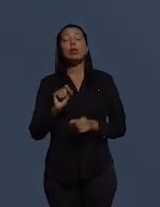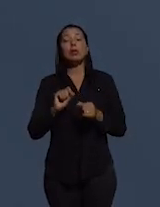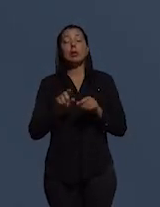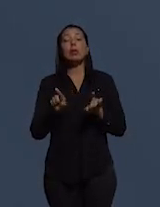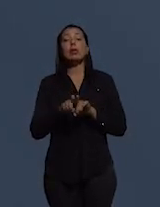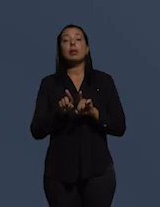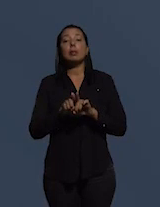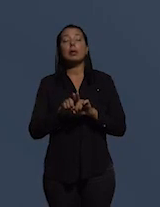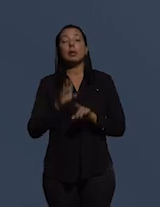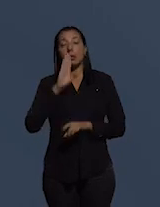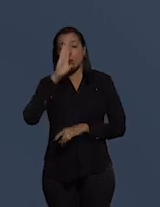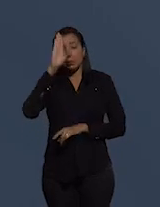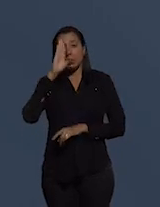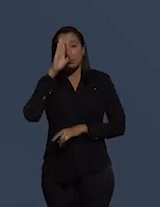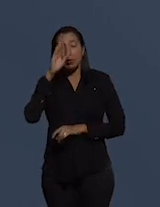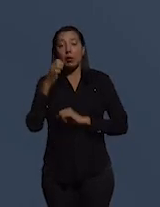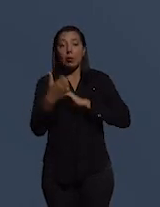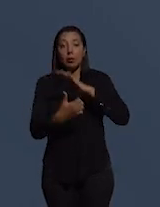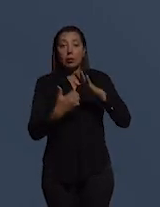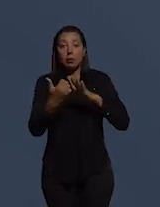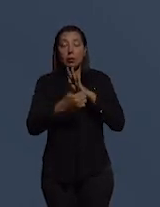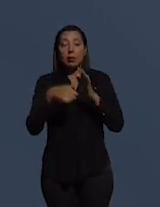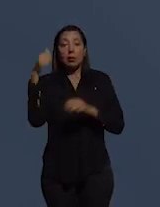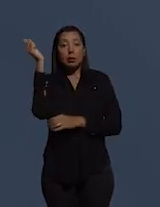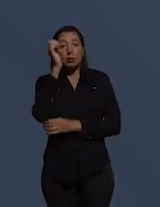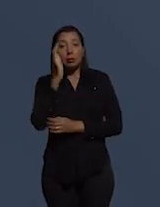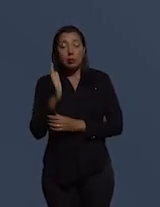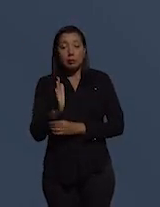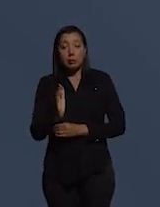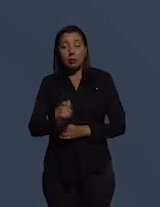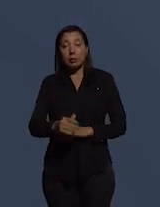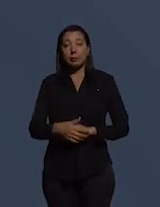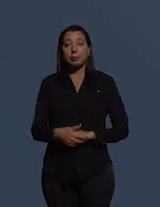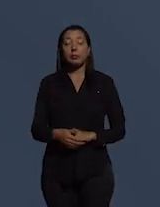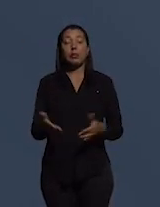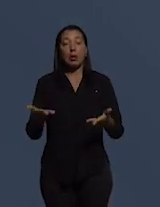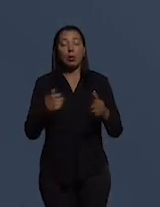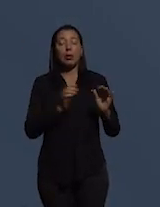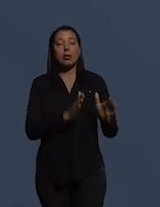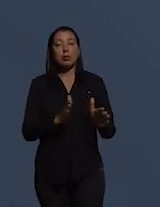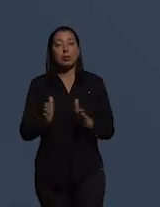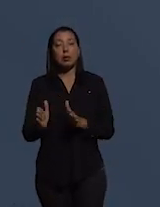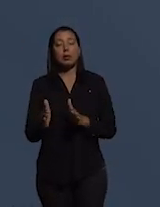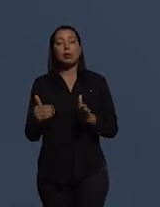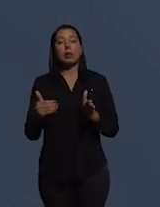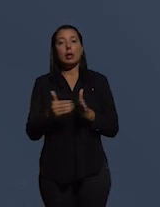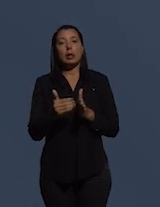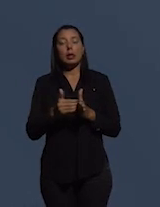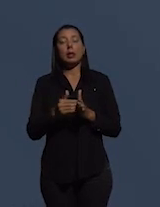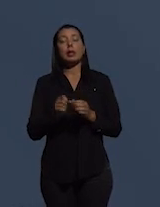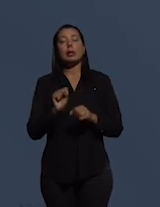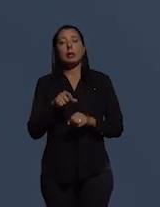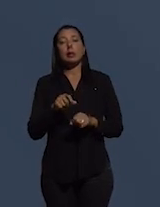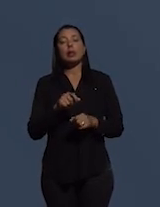com a principal empresa brasileira nesse período, a Petrobras.